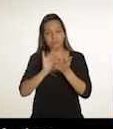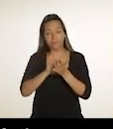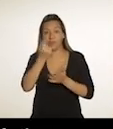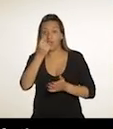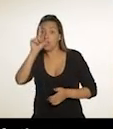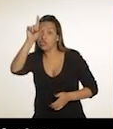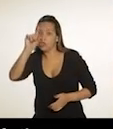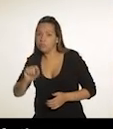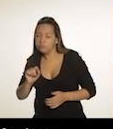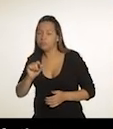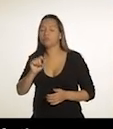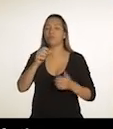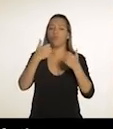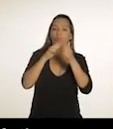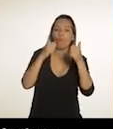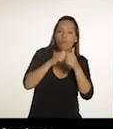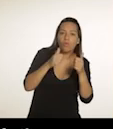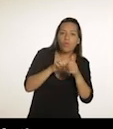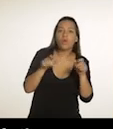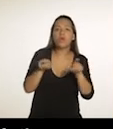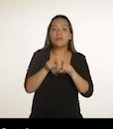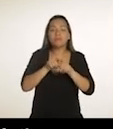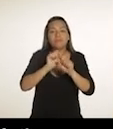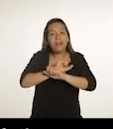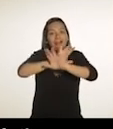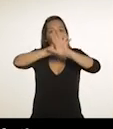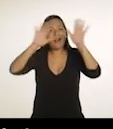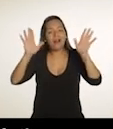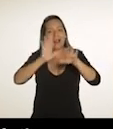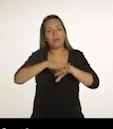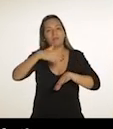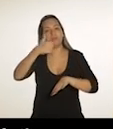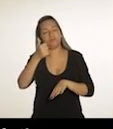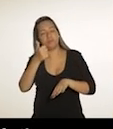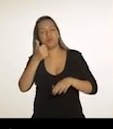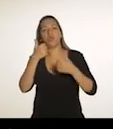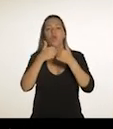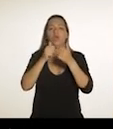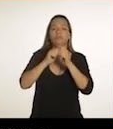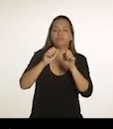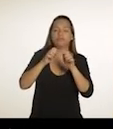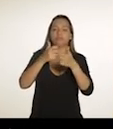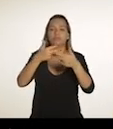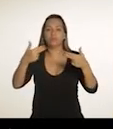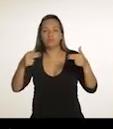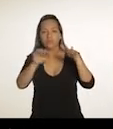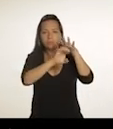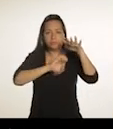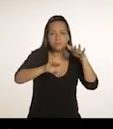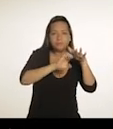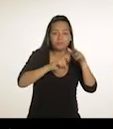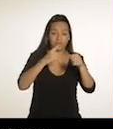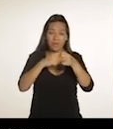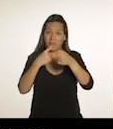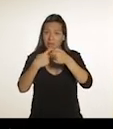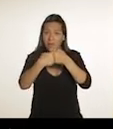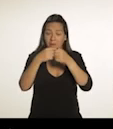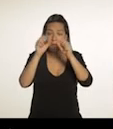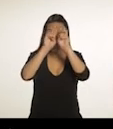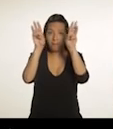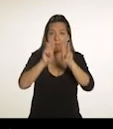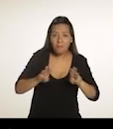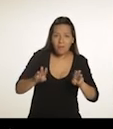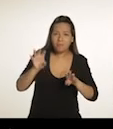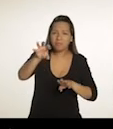das passagens, dar transparência aos contratos e exigir melhorias das empresas de ônibus. Cruzar dados, mapear a violência por